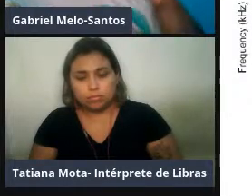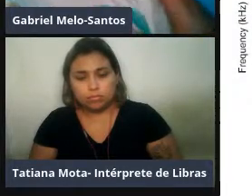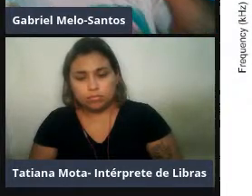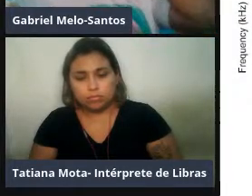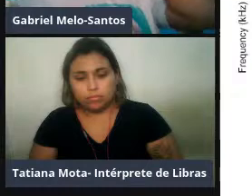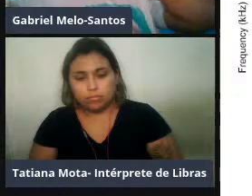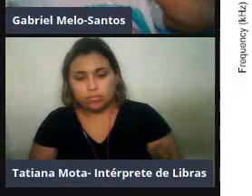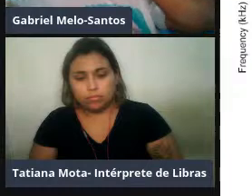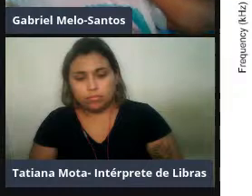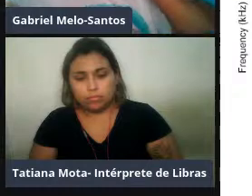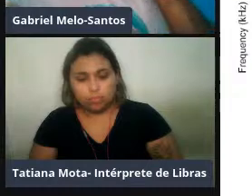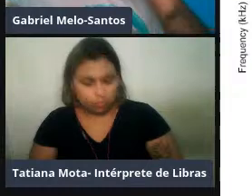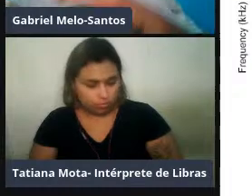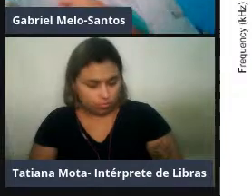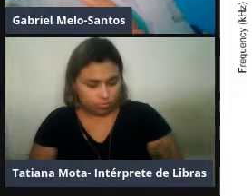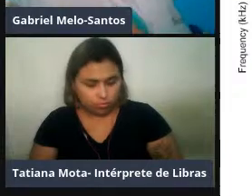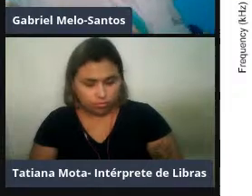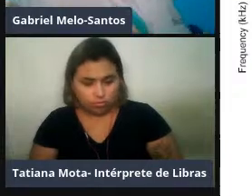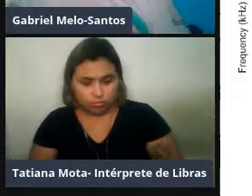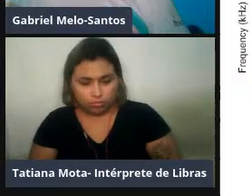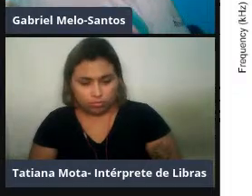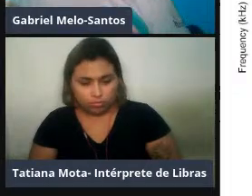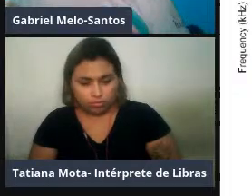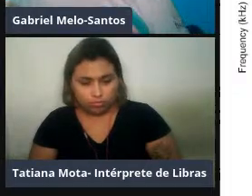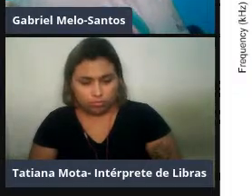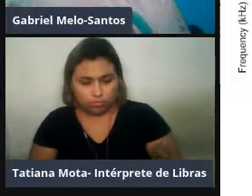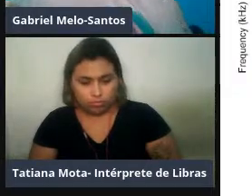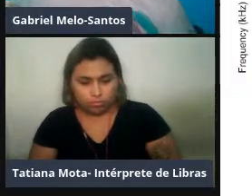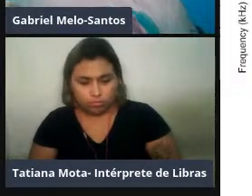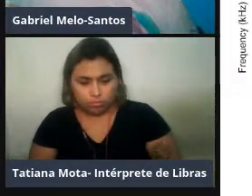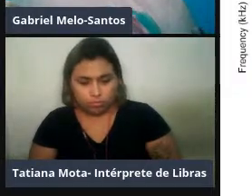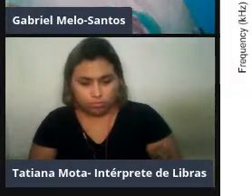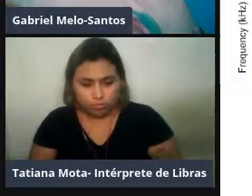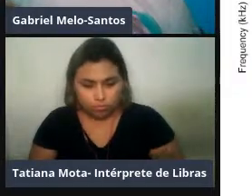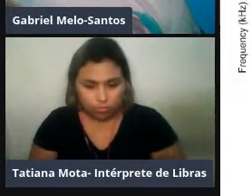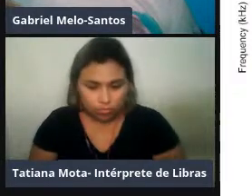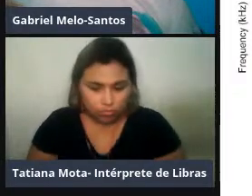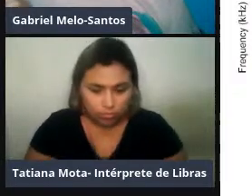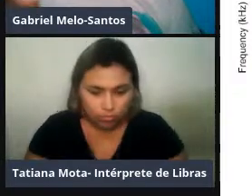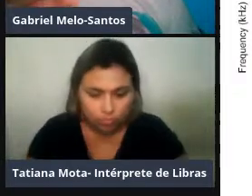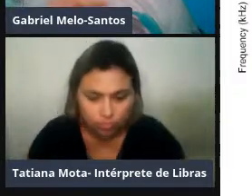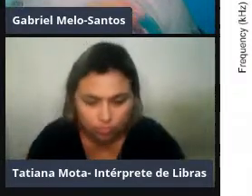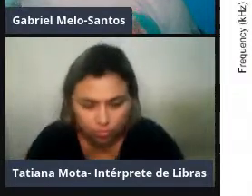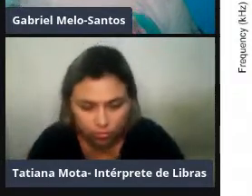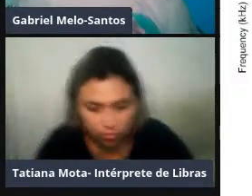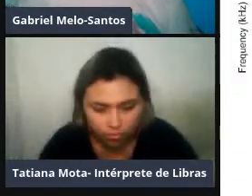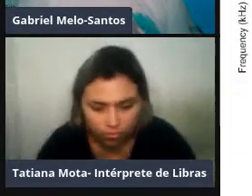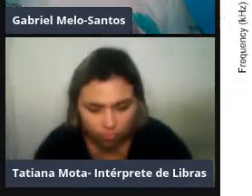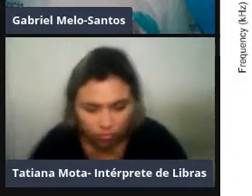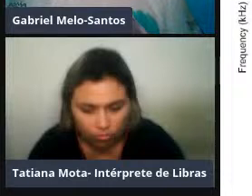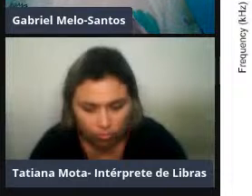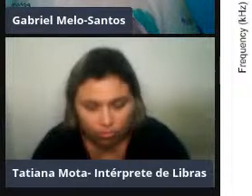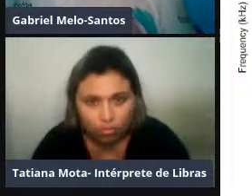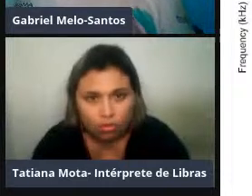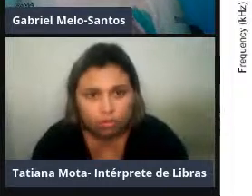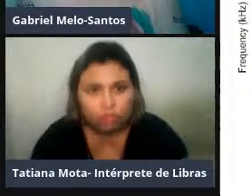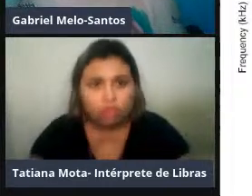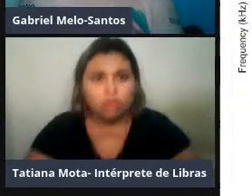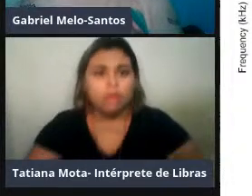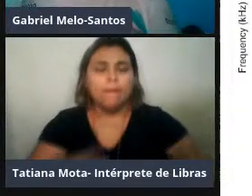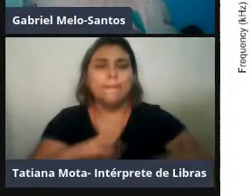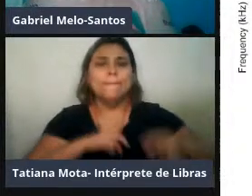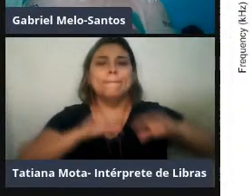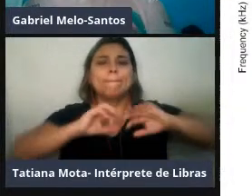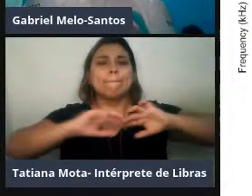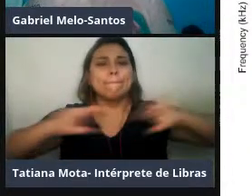os sovios bem agudos, gravados em área onde não ocorria a sotália, e aqui, para vocês verem, a banda de frequência desse sovil variava de